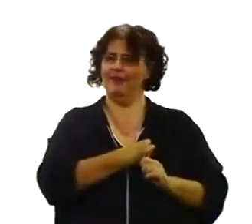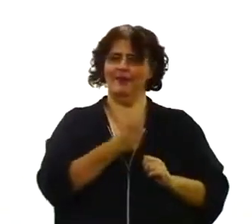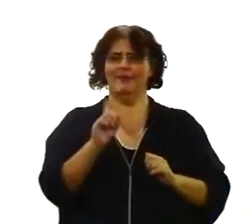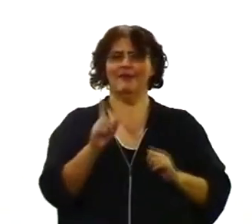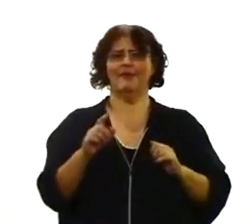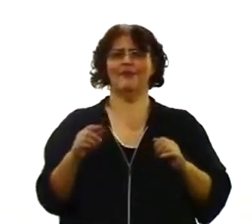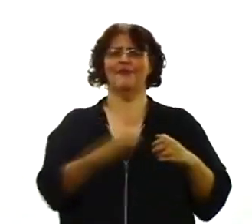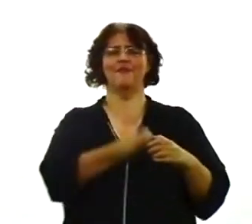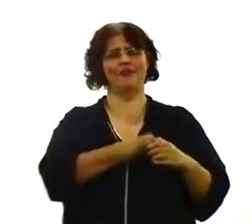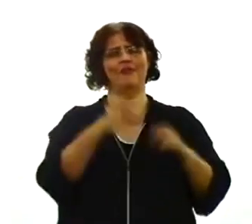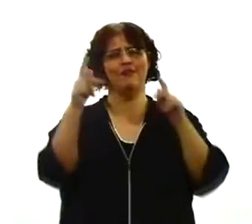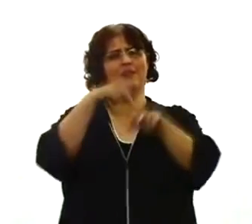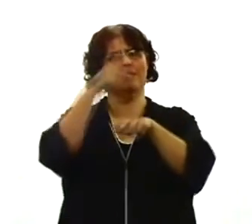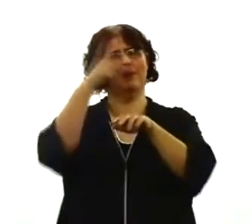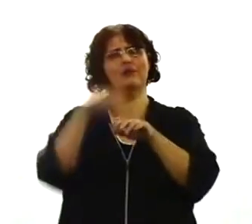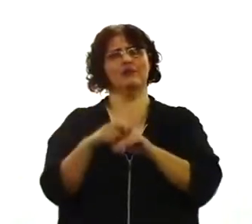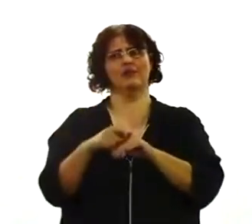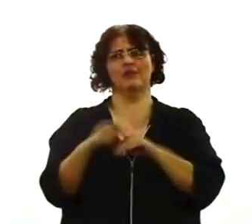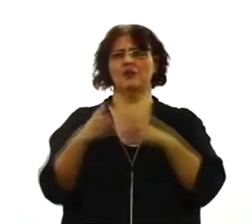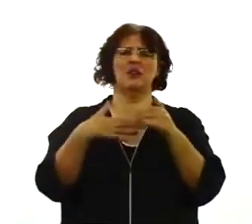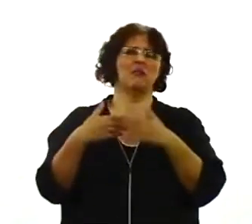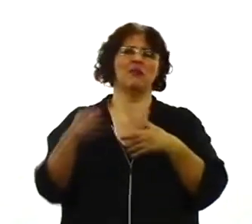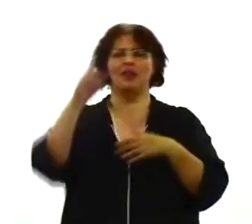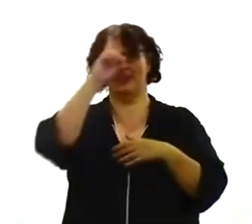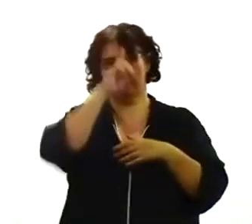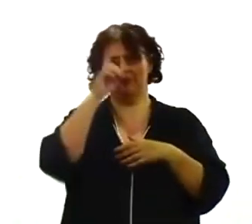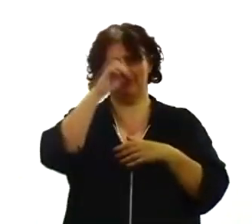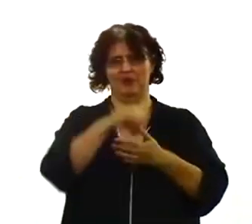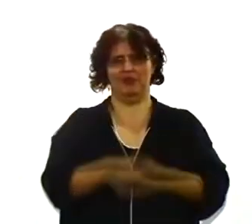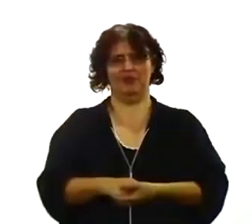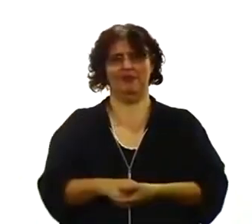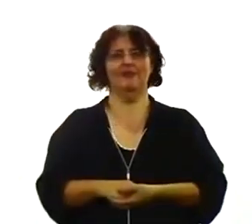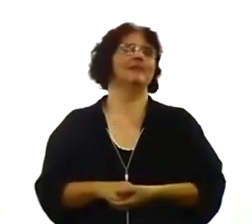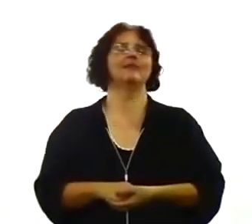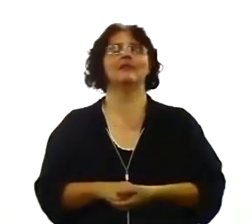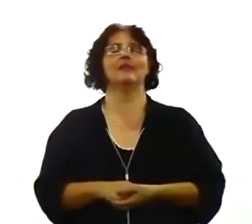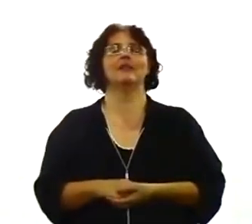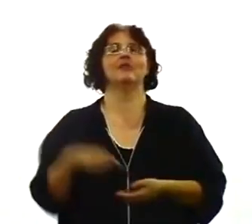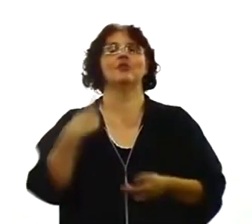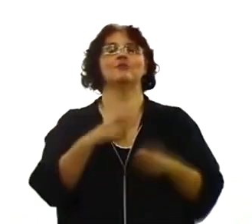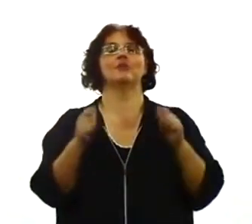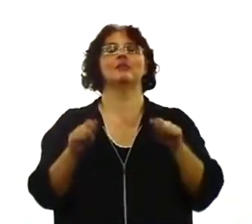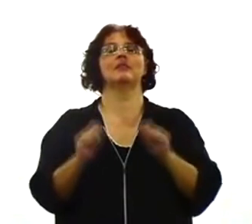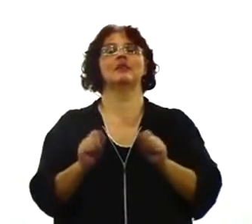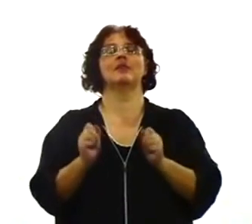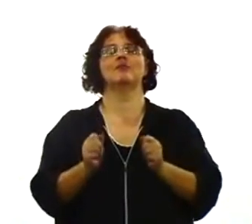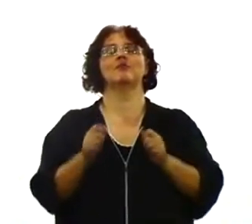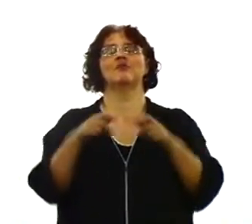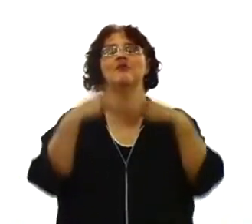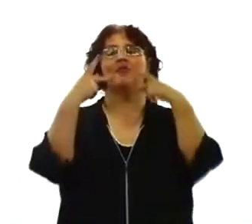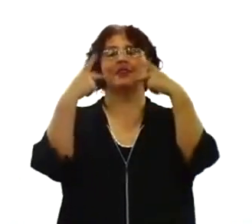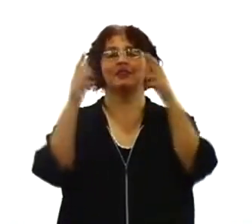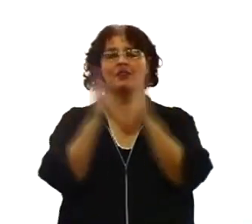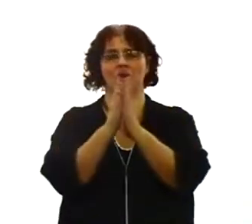qualquer. Por que não é? Se tem alguma coisa que nós podemos fazer num dia como hoje. É baixar nossa cabeça,